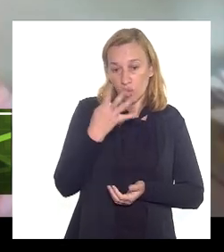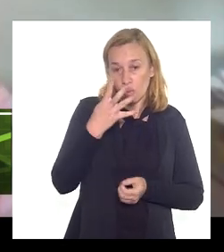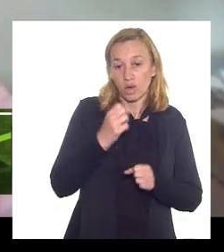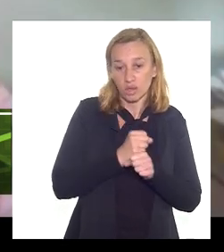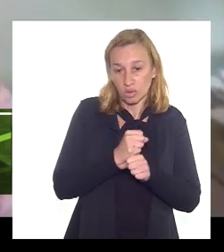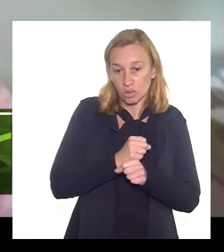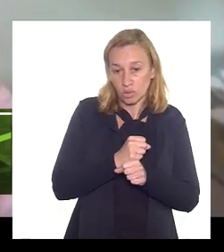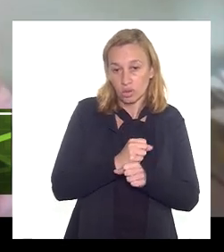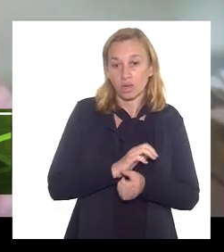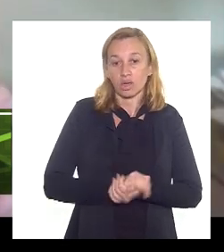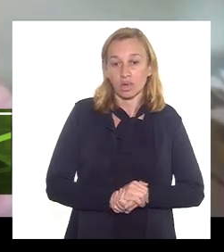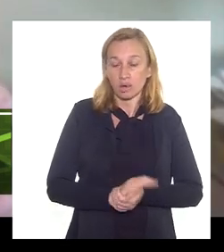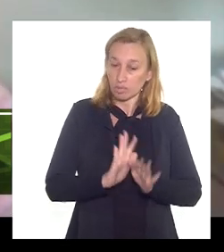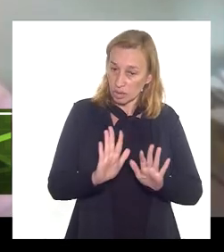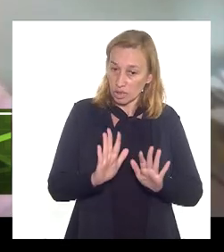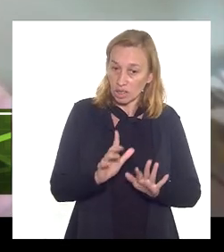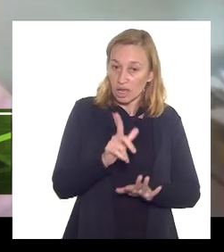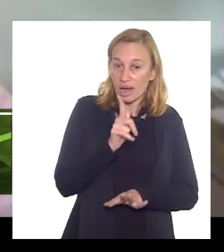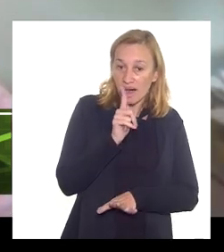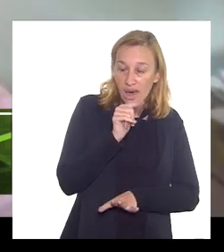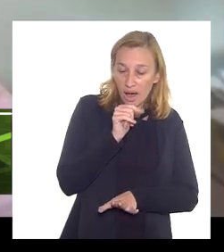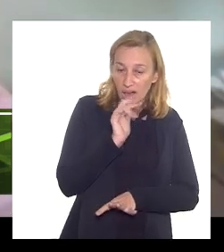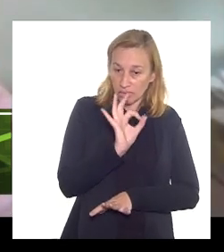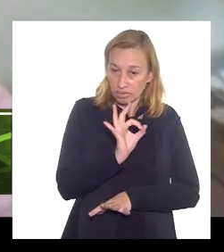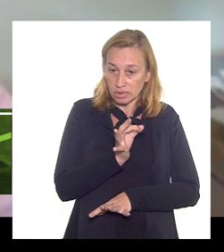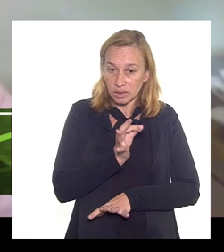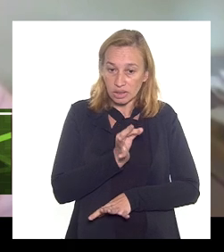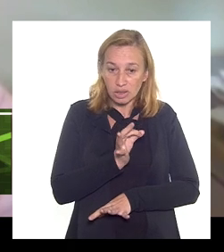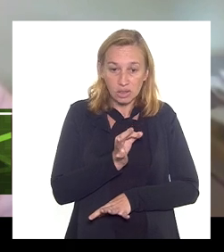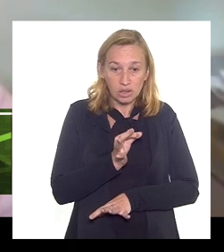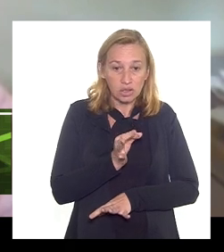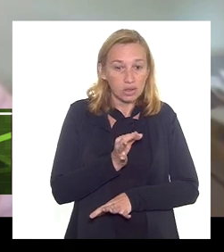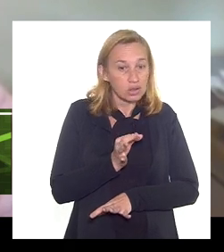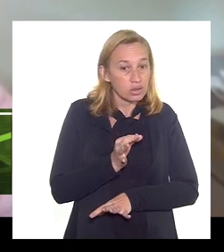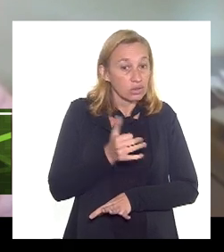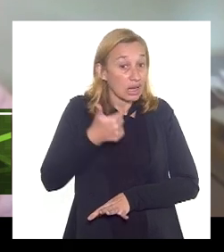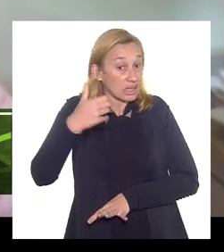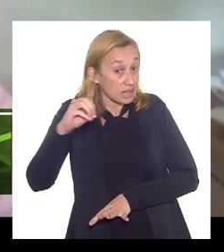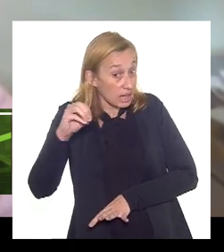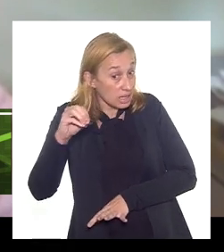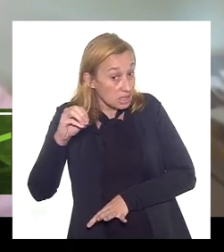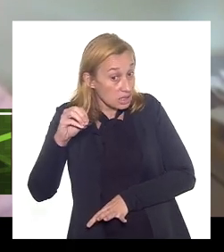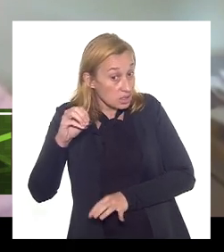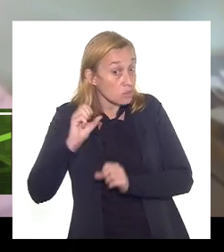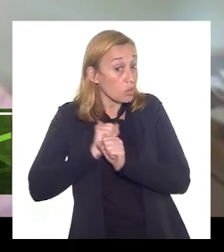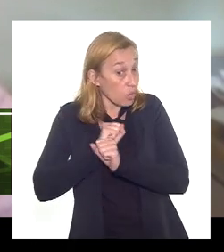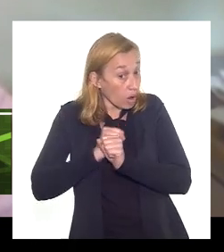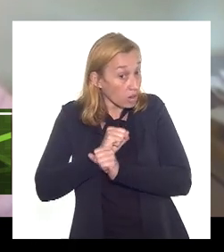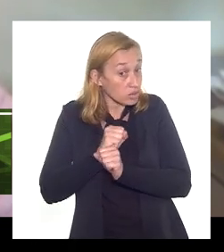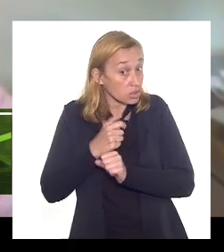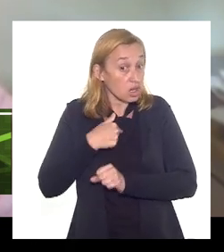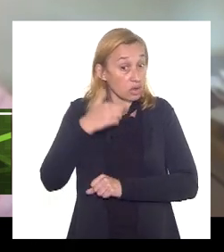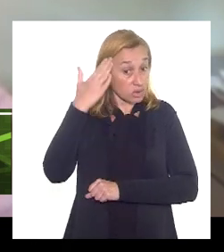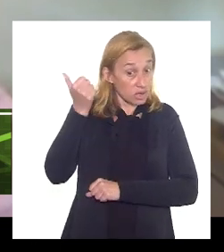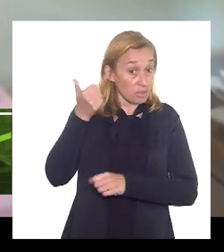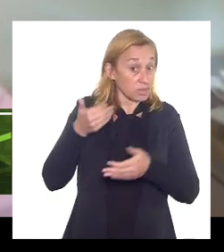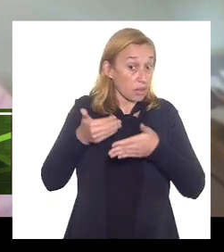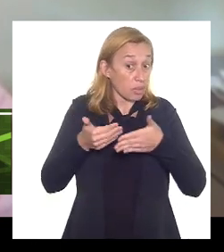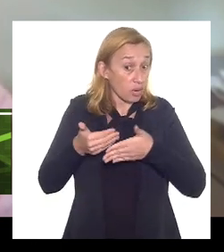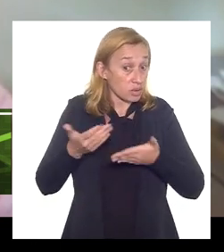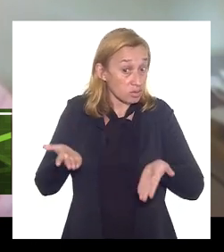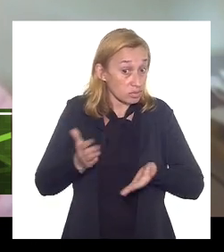abre começa a abrir sensivelmente a partir do décimo o descolamento ali ainda está muito próximo